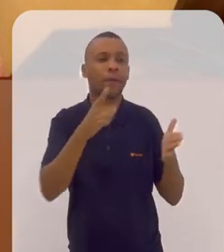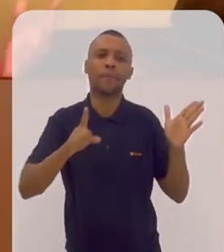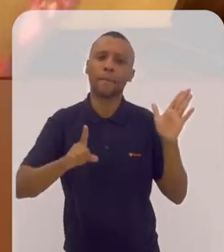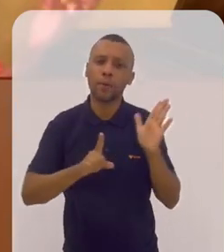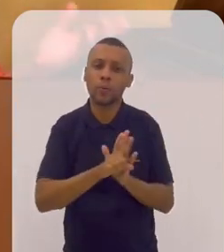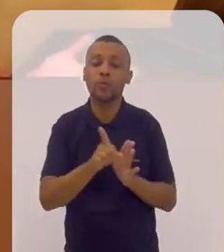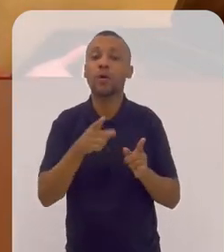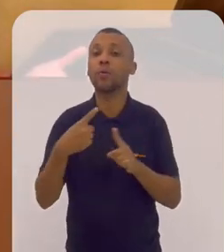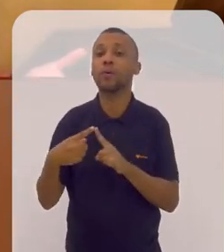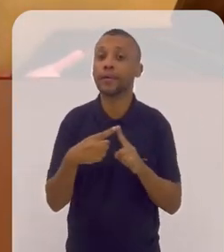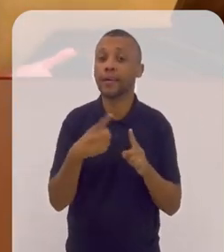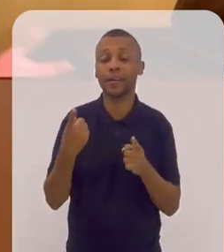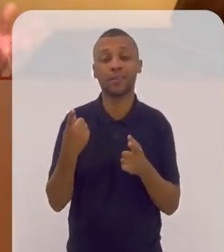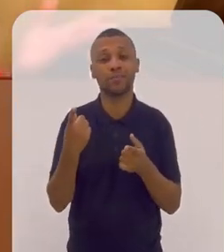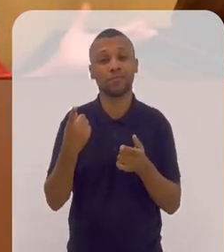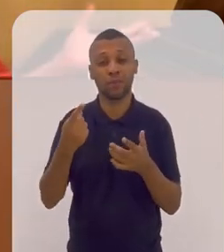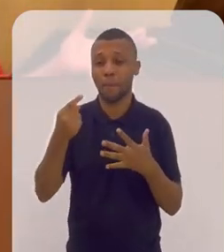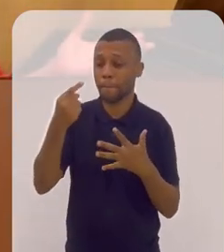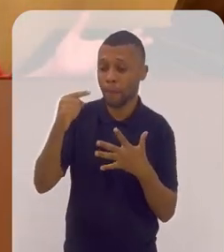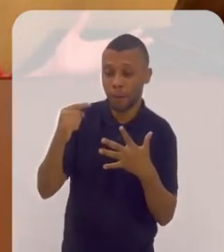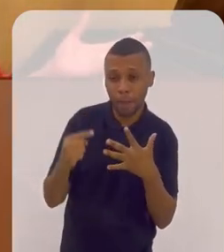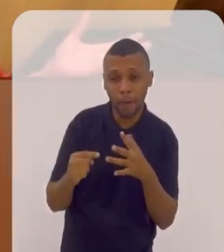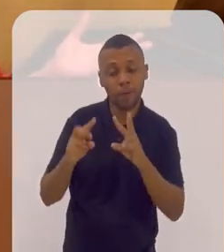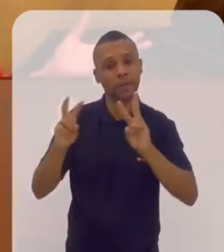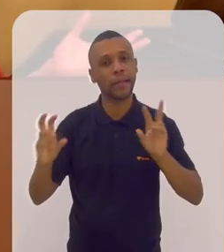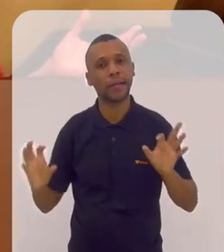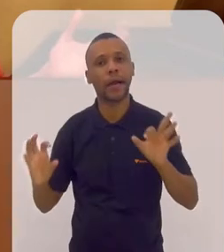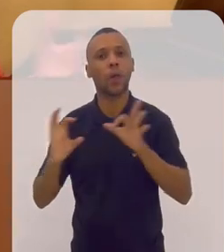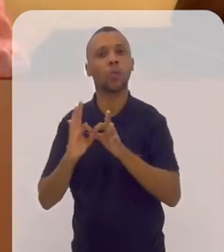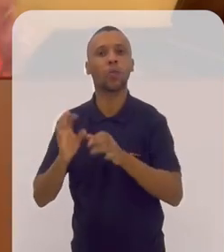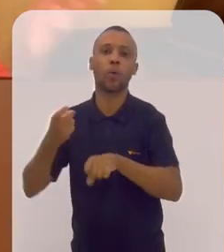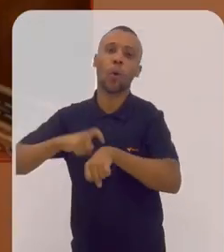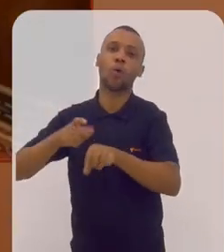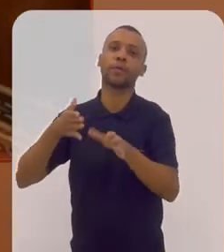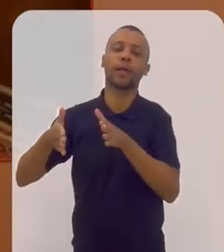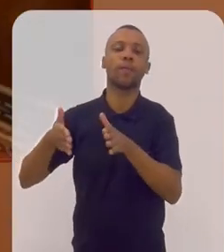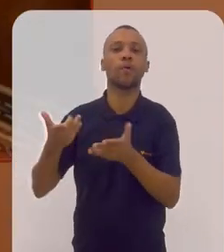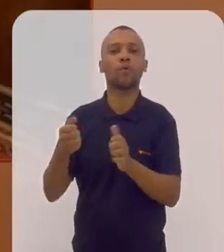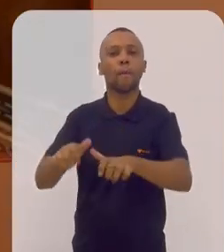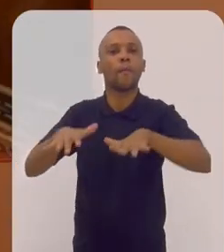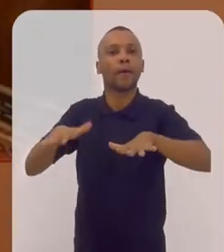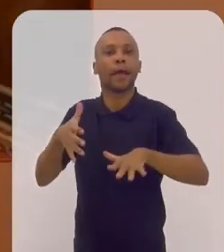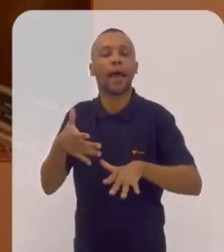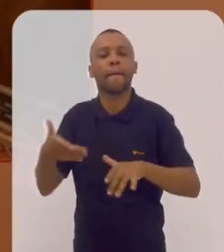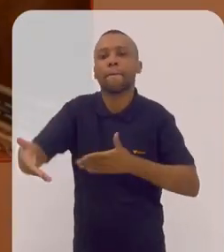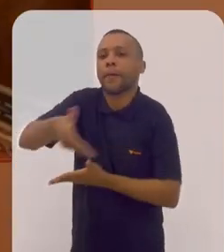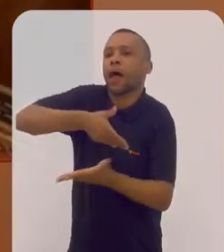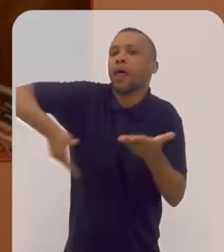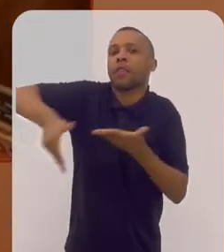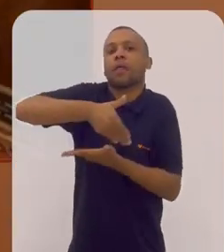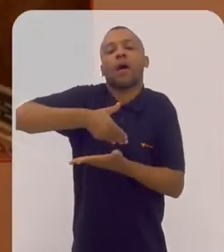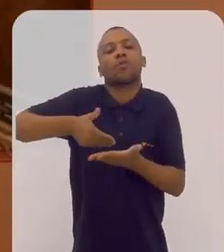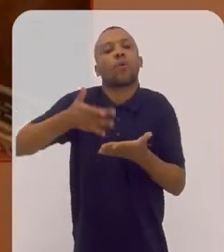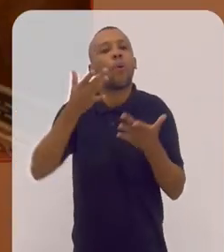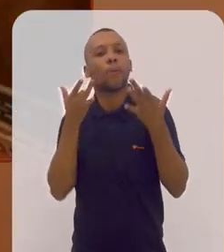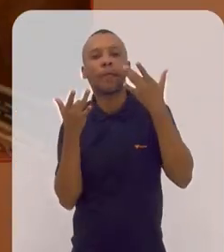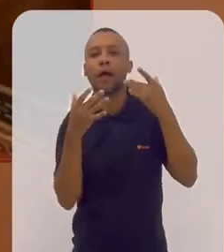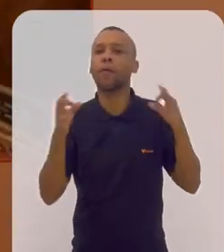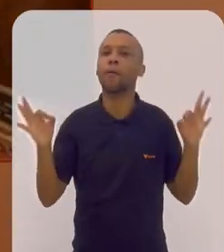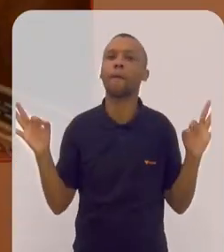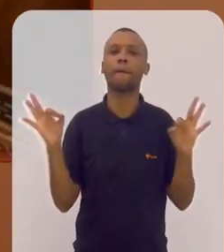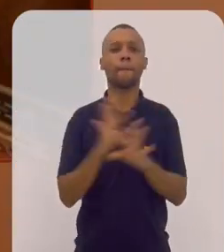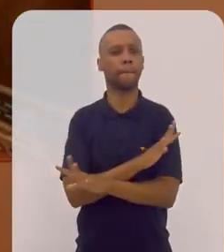é uma questão dos nossos tempos. O público, ele quer participar de um espetáculo